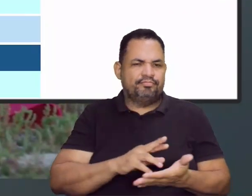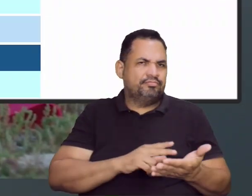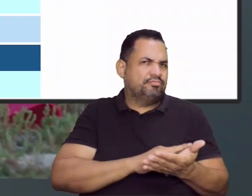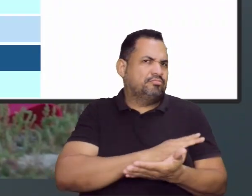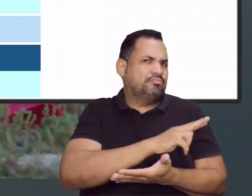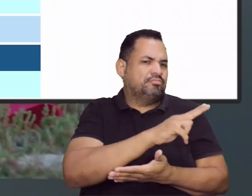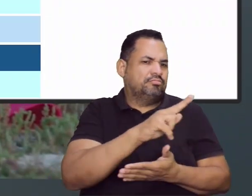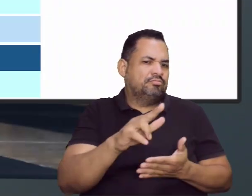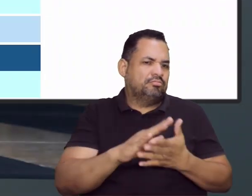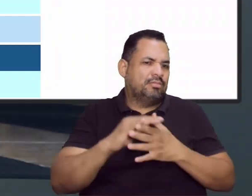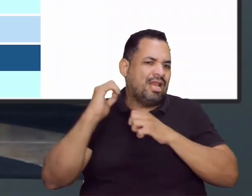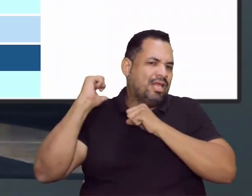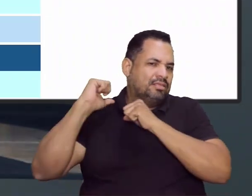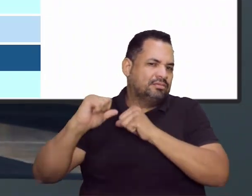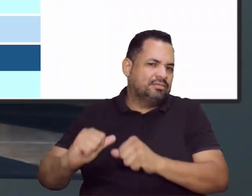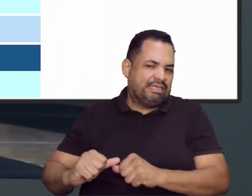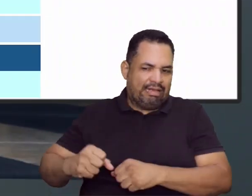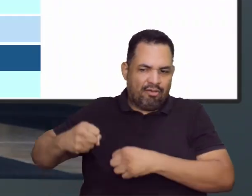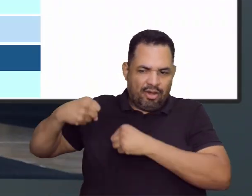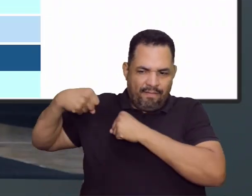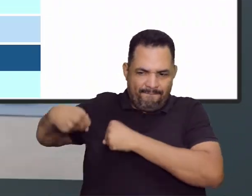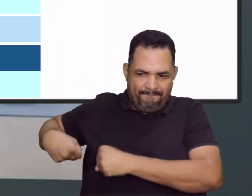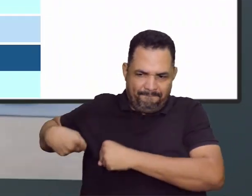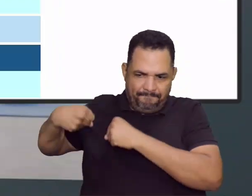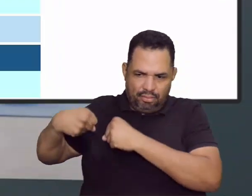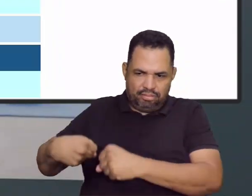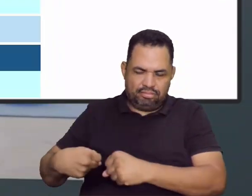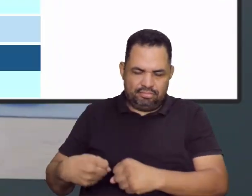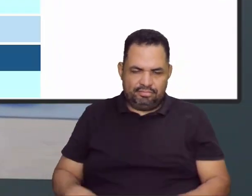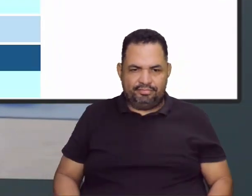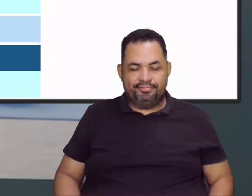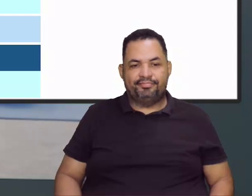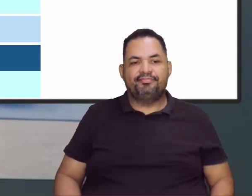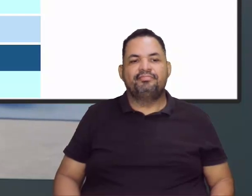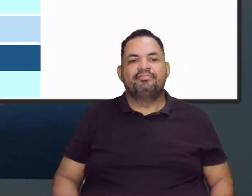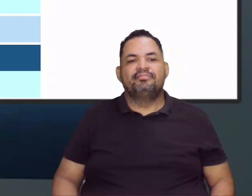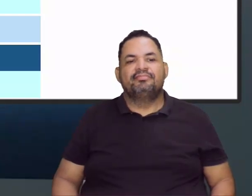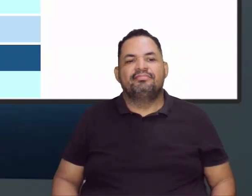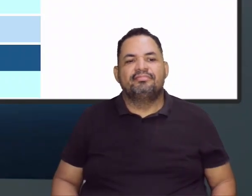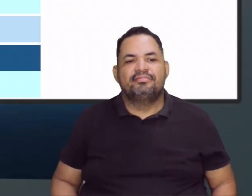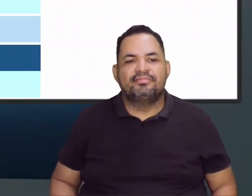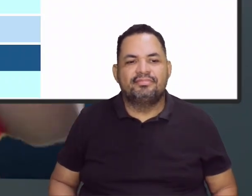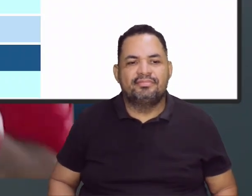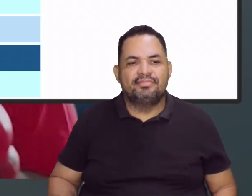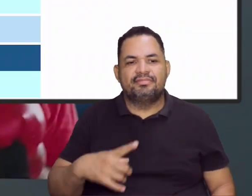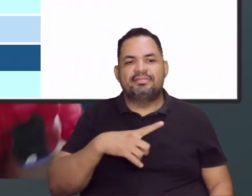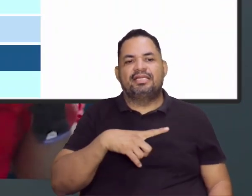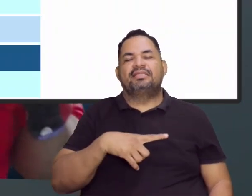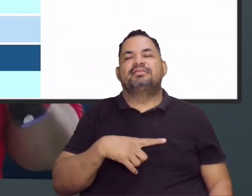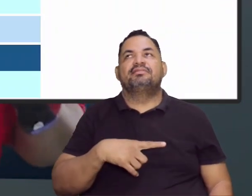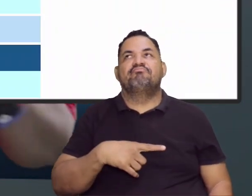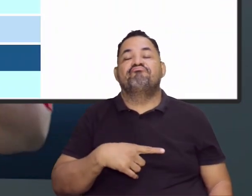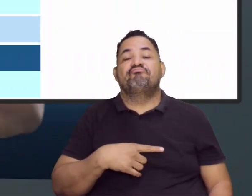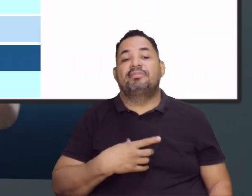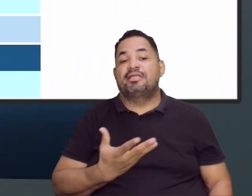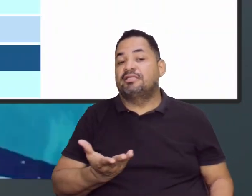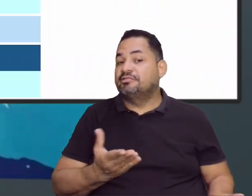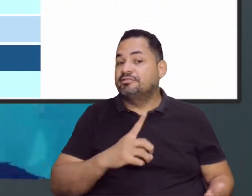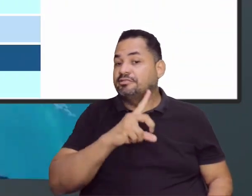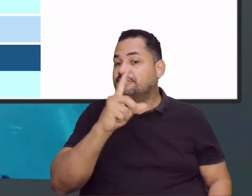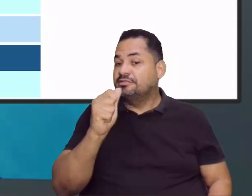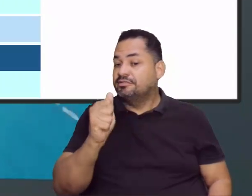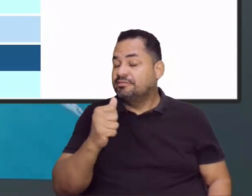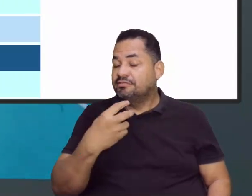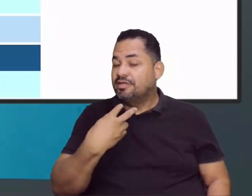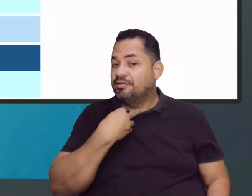eu andava com uma sacola cheia de jogos, né? E especial em dias que a gente não podia ir para a quadra, né? Em dias que,